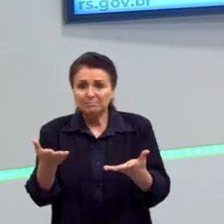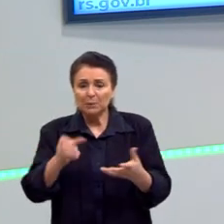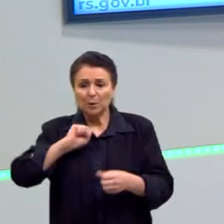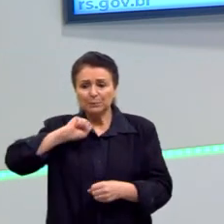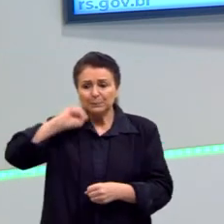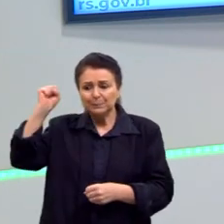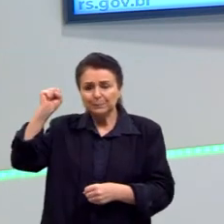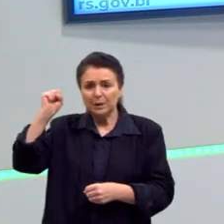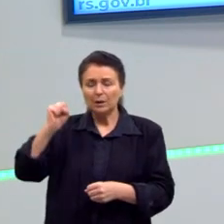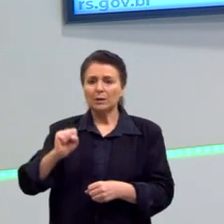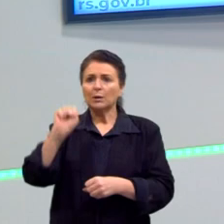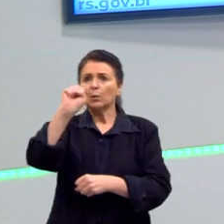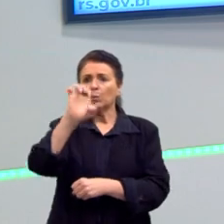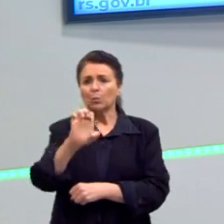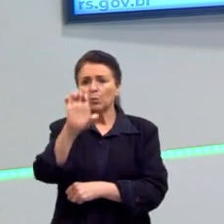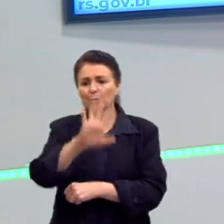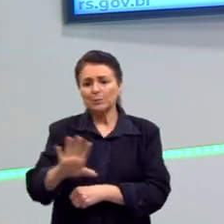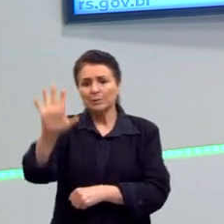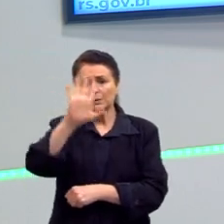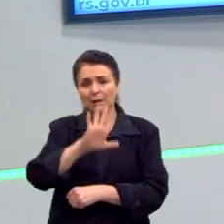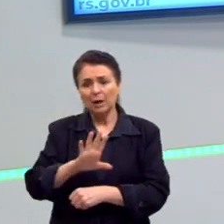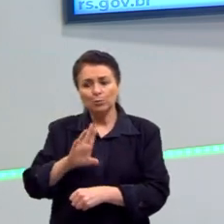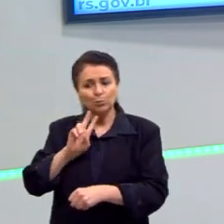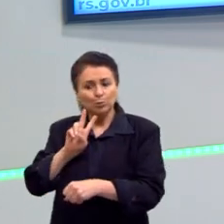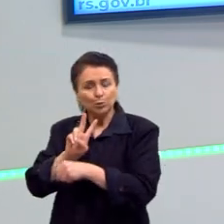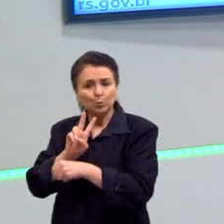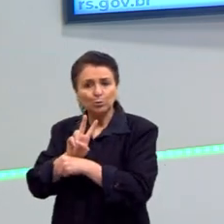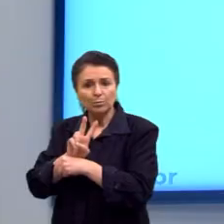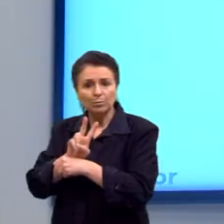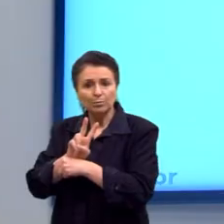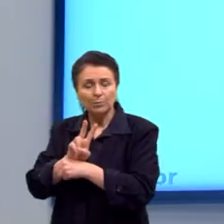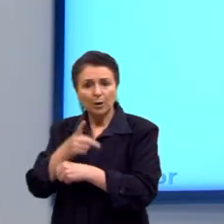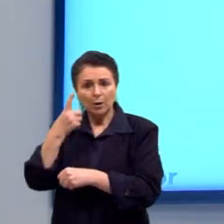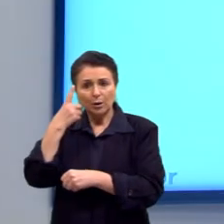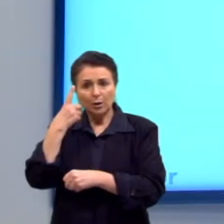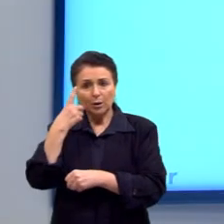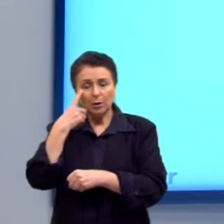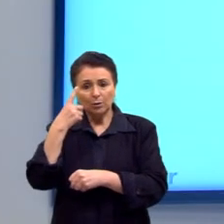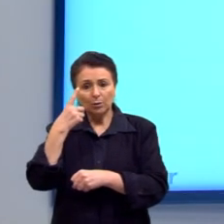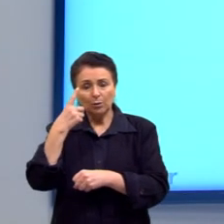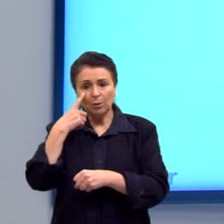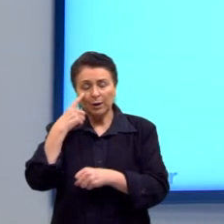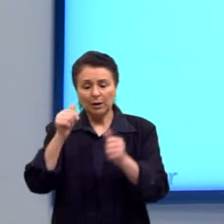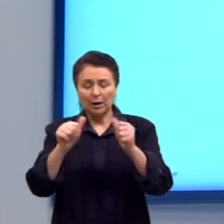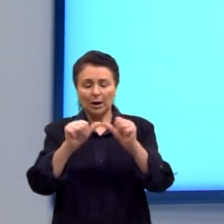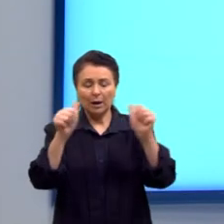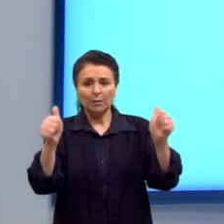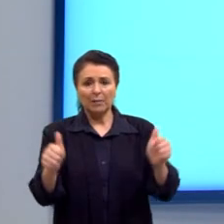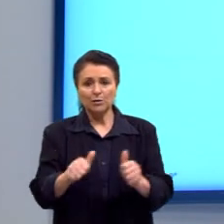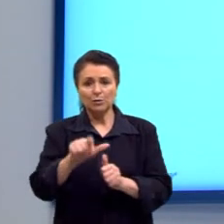o Estado o conservaria. Tanto é que ele pega aqui a figura do Leviatã, que é uma figura bíblica,